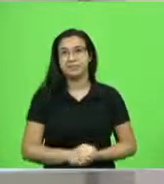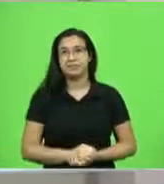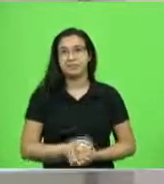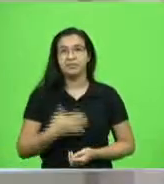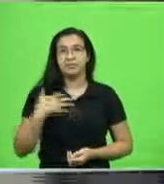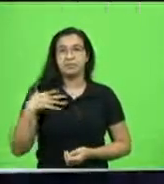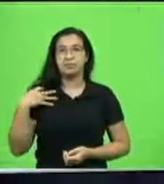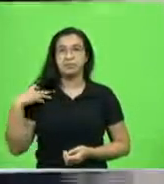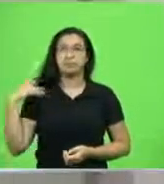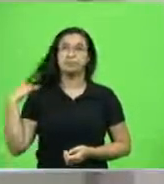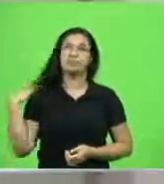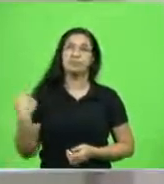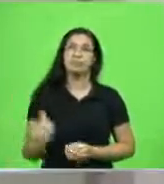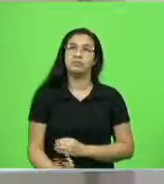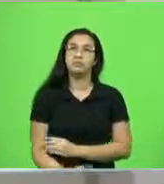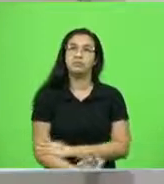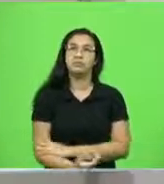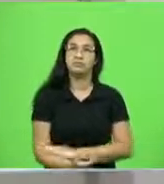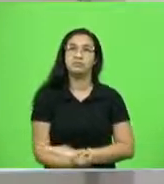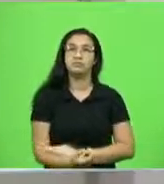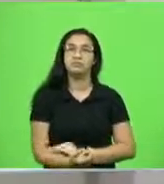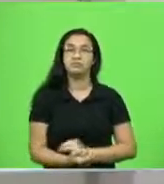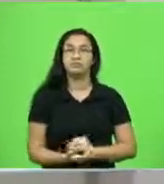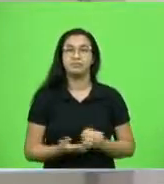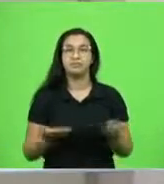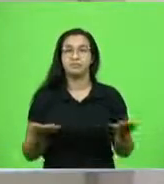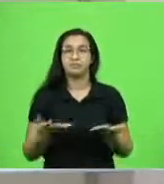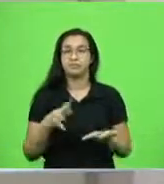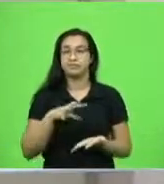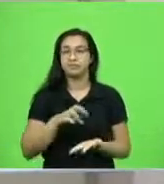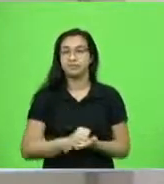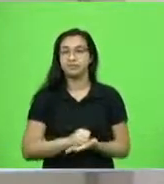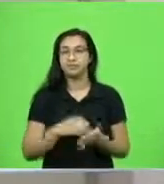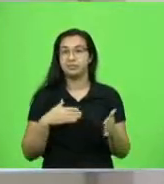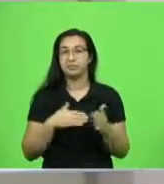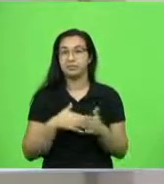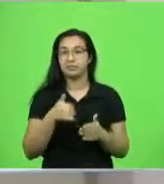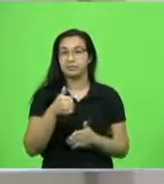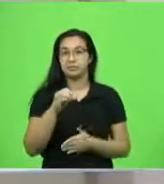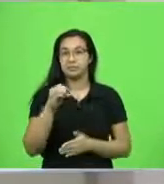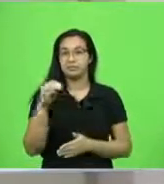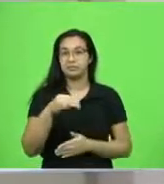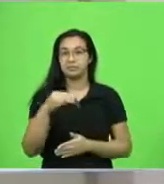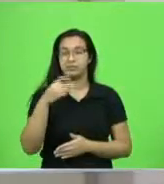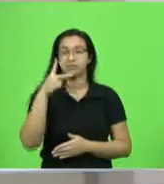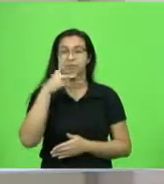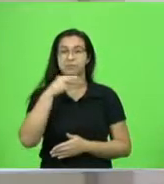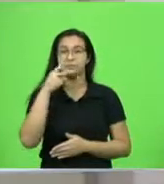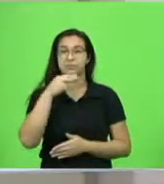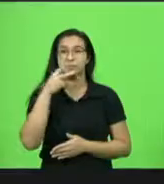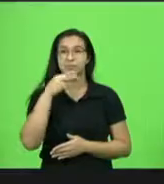Obrigado, deputado Márcio. inscrito agora por até 10 minutos, deputado Kennedy Nunes.